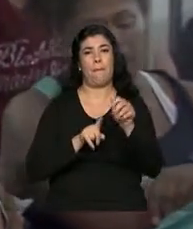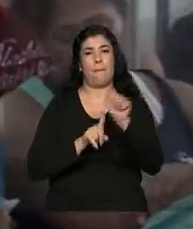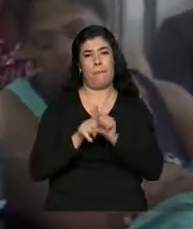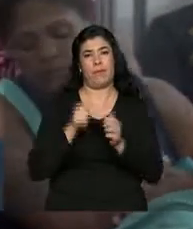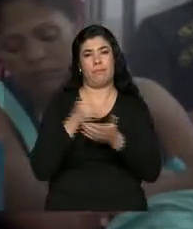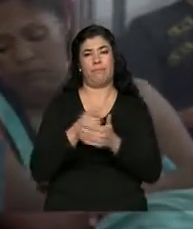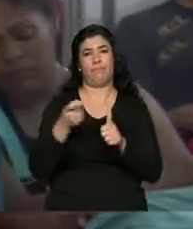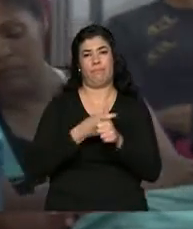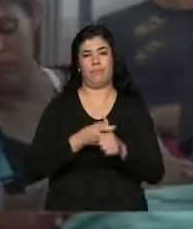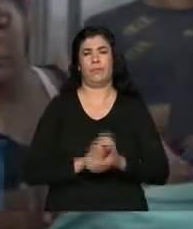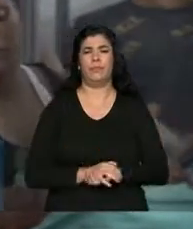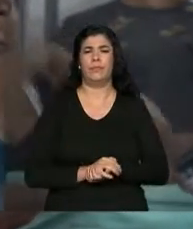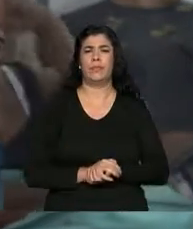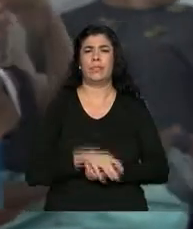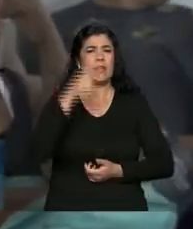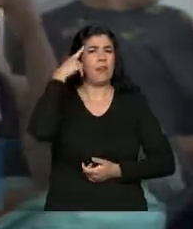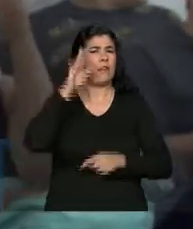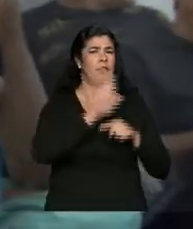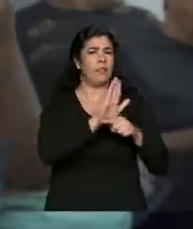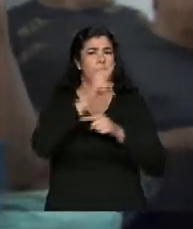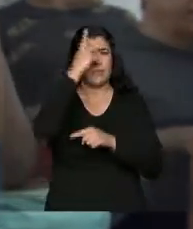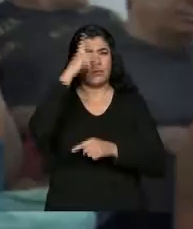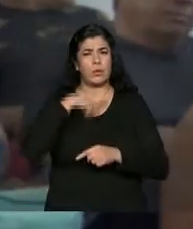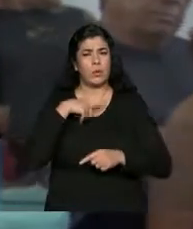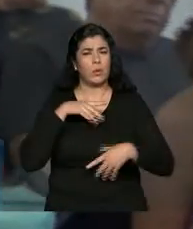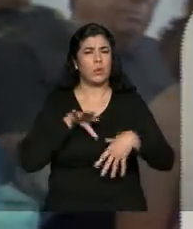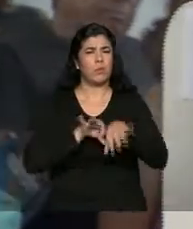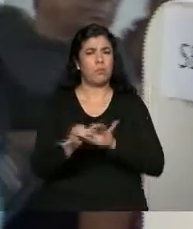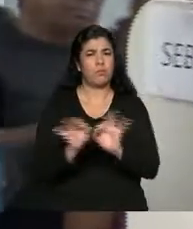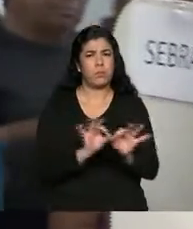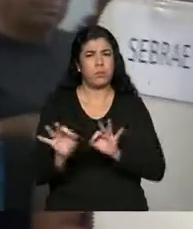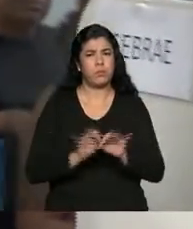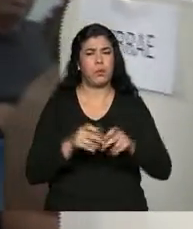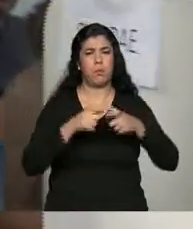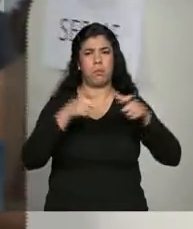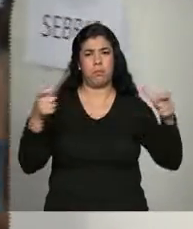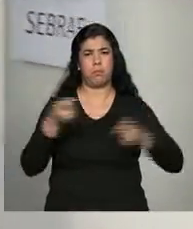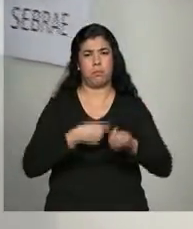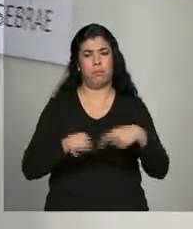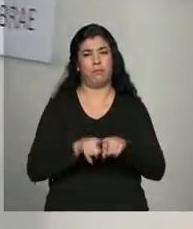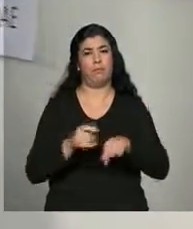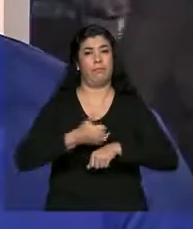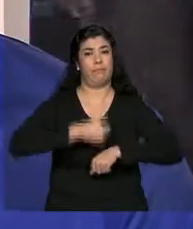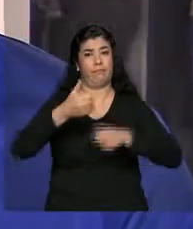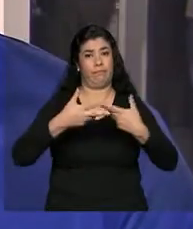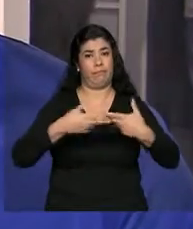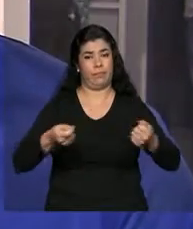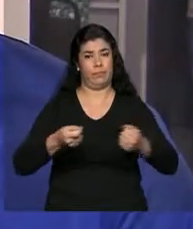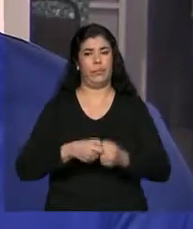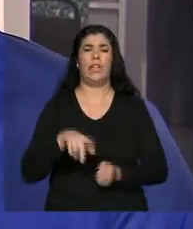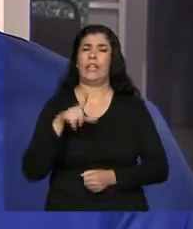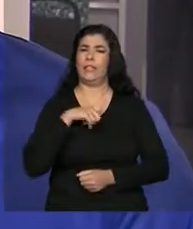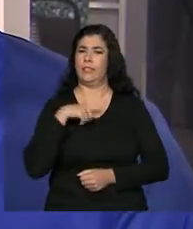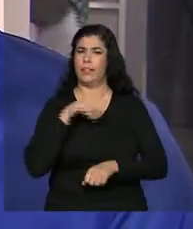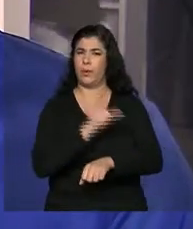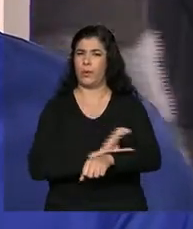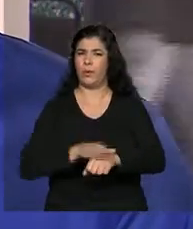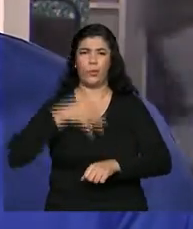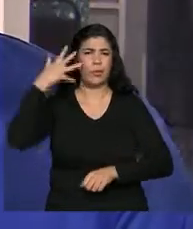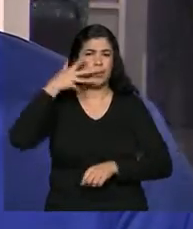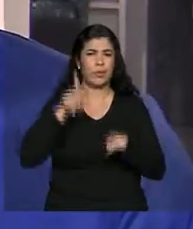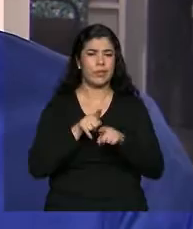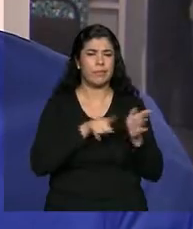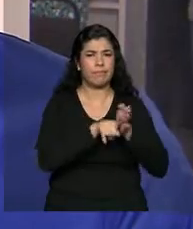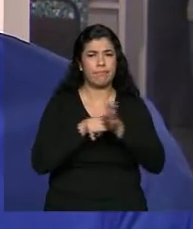também é ajudar quem já se formalizou a ampliar o negócio ou melhorar a gestão. São cursos, palestras e